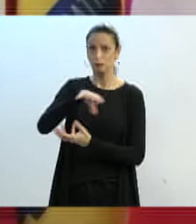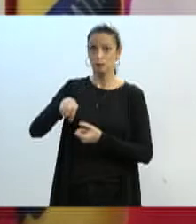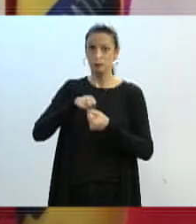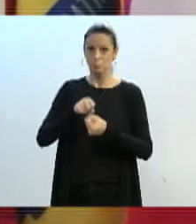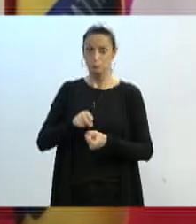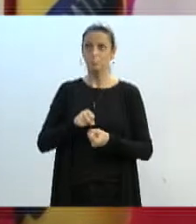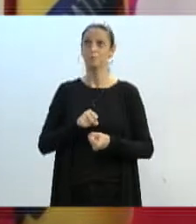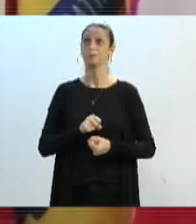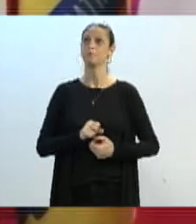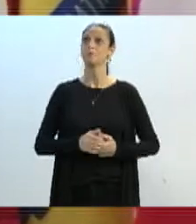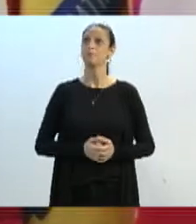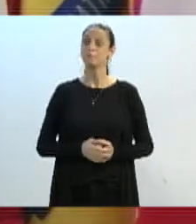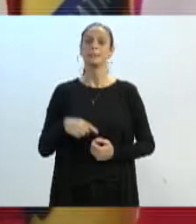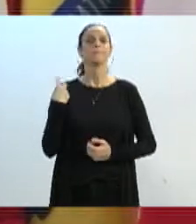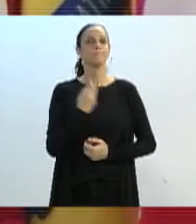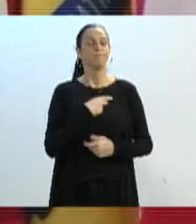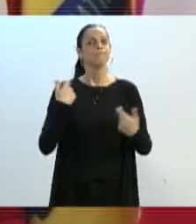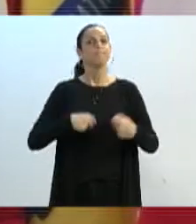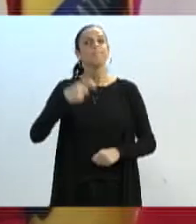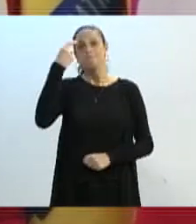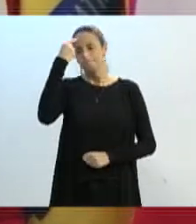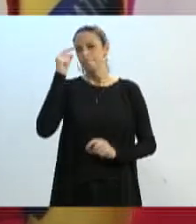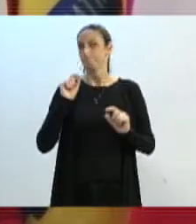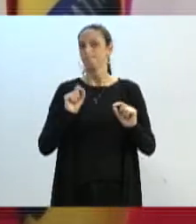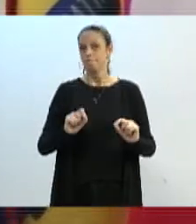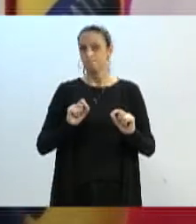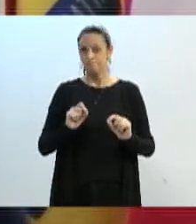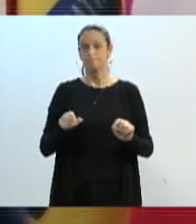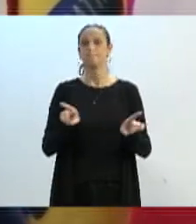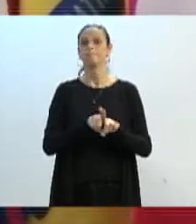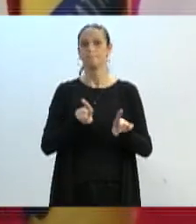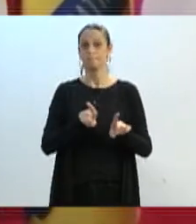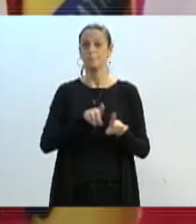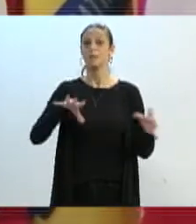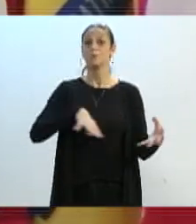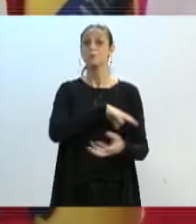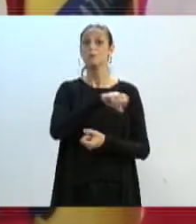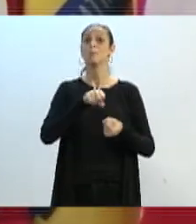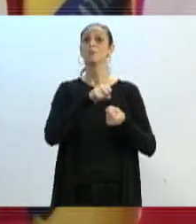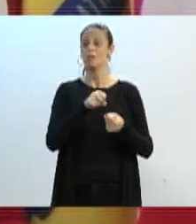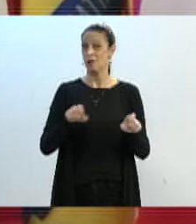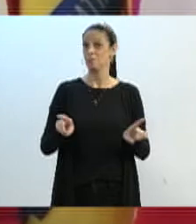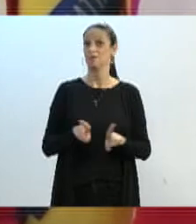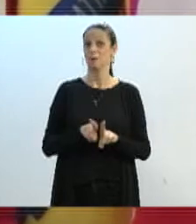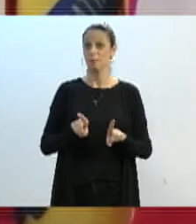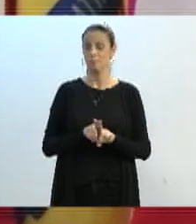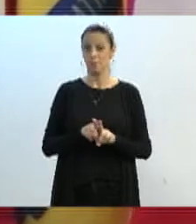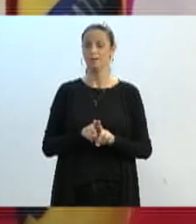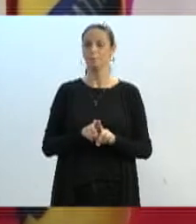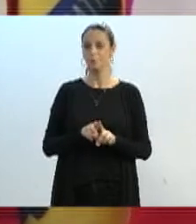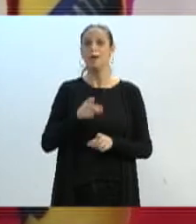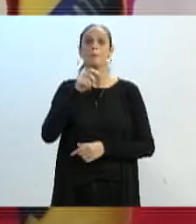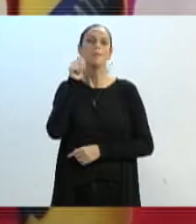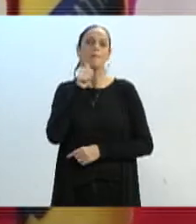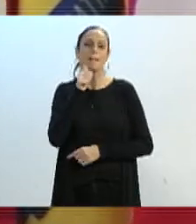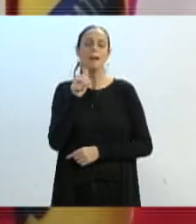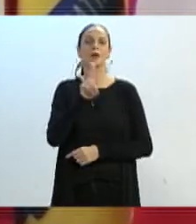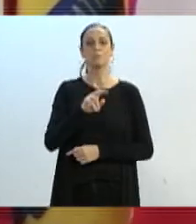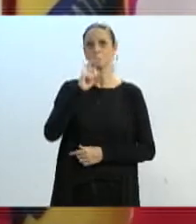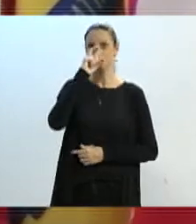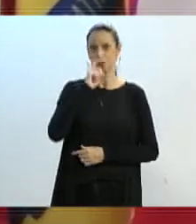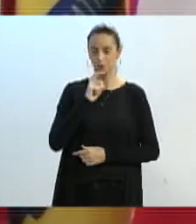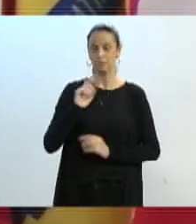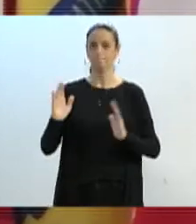a gente tem que pensar na questão da sustentabilidade também da menstruação, com a erradicação da